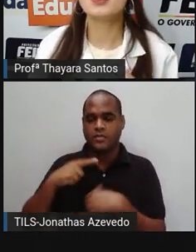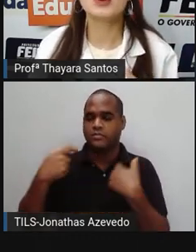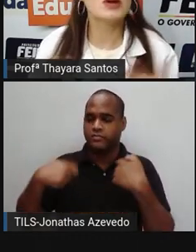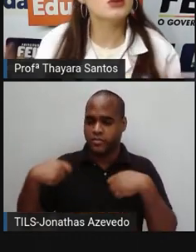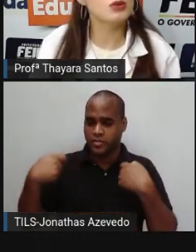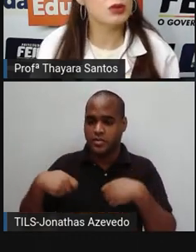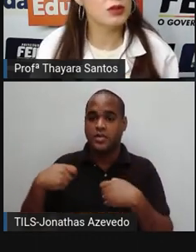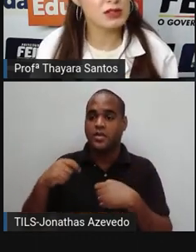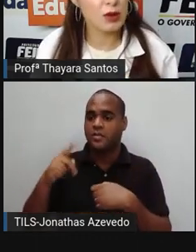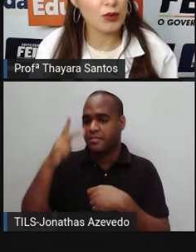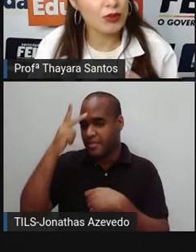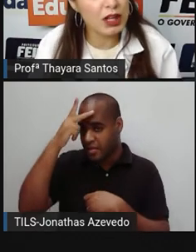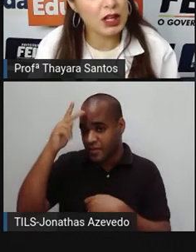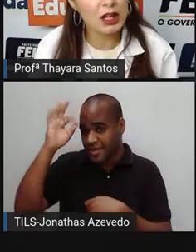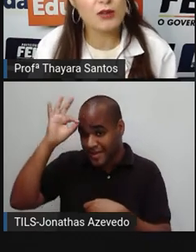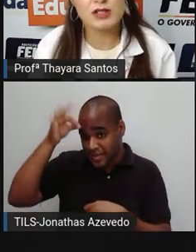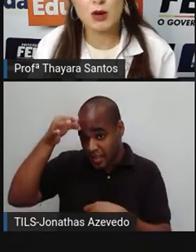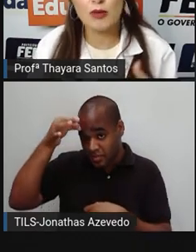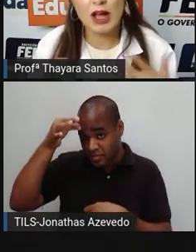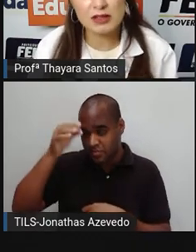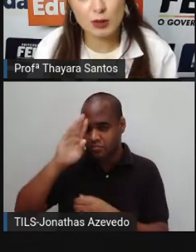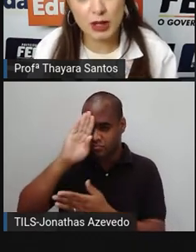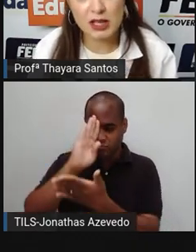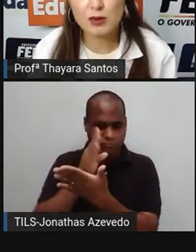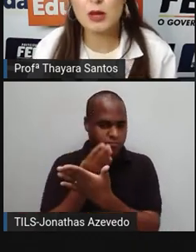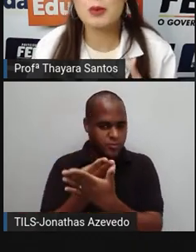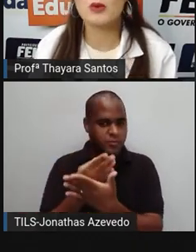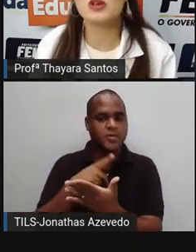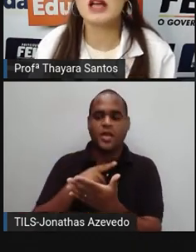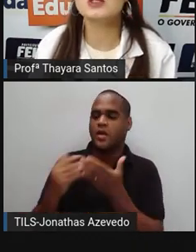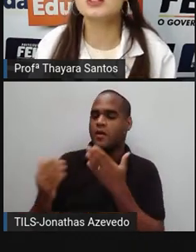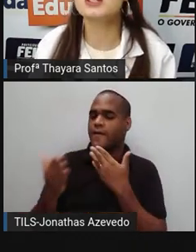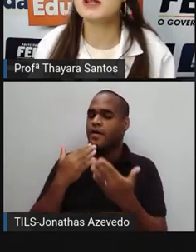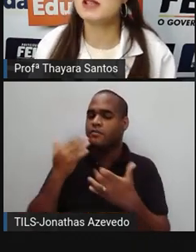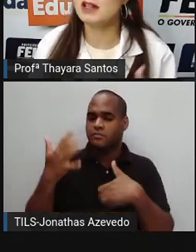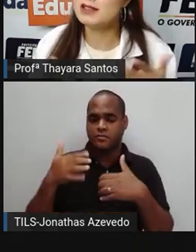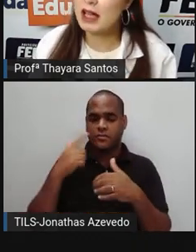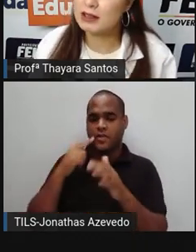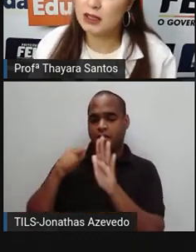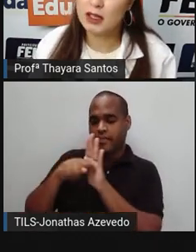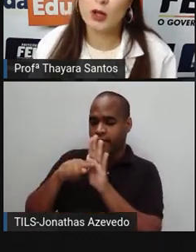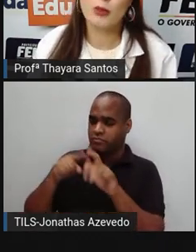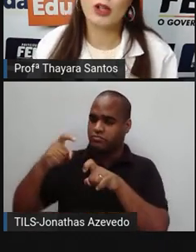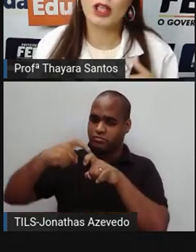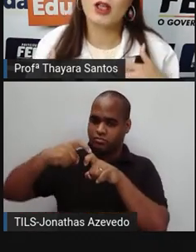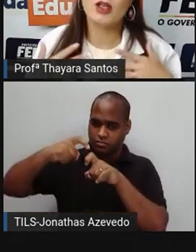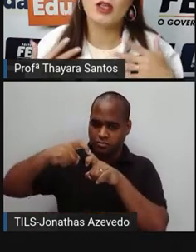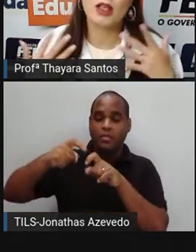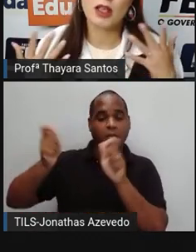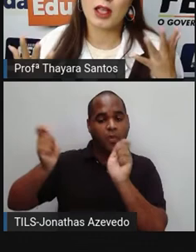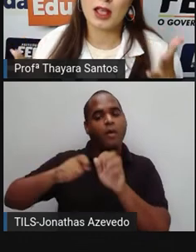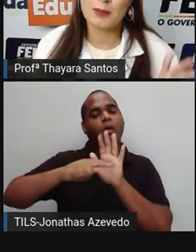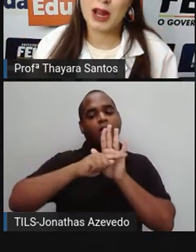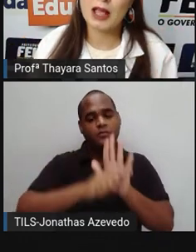precisa procurar um adulto que você confie, que você converse sobre isso e procurar ajuda especializada. para